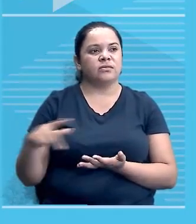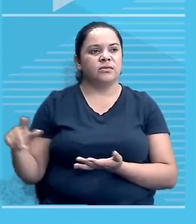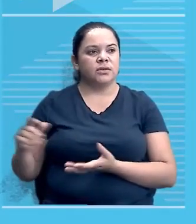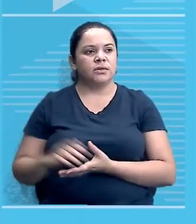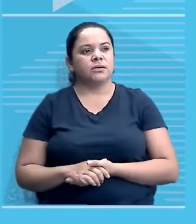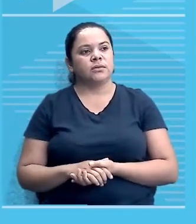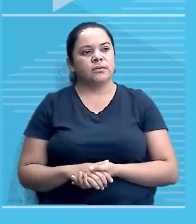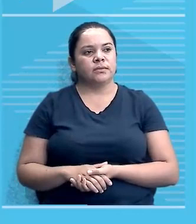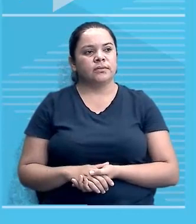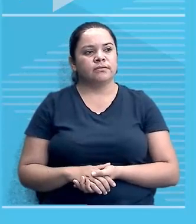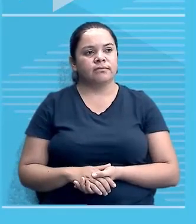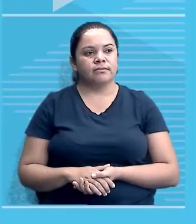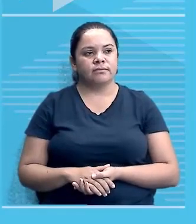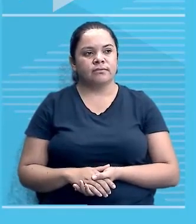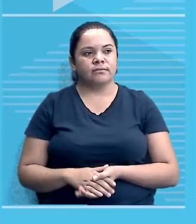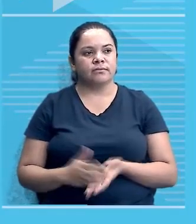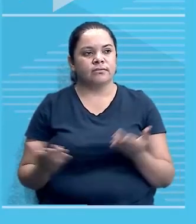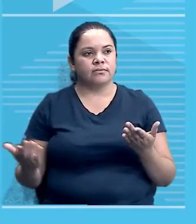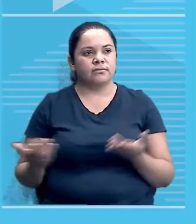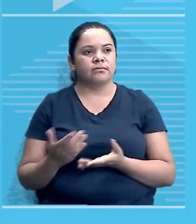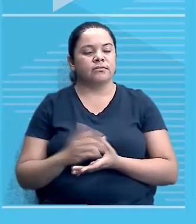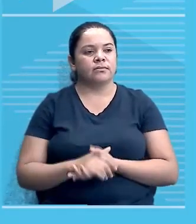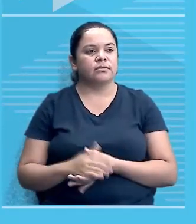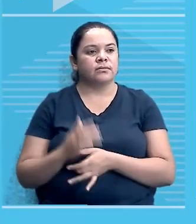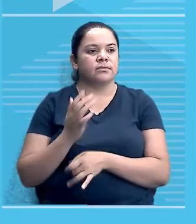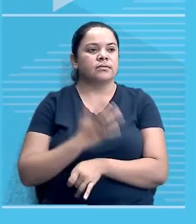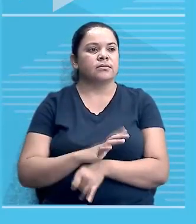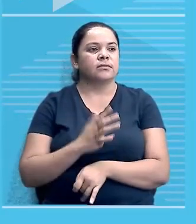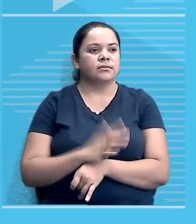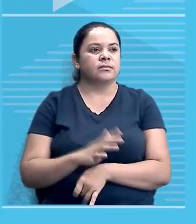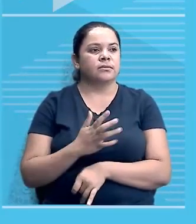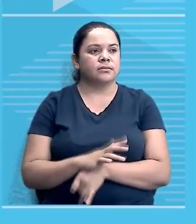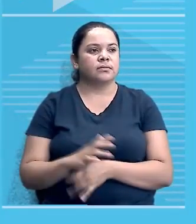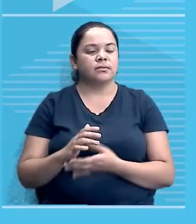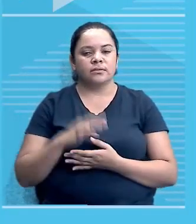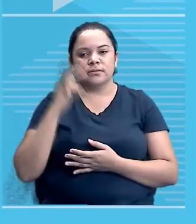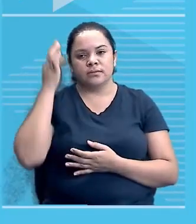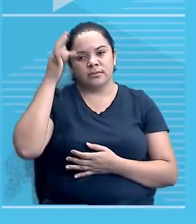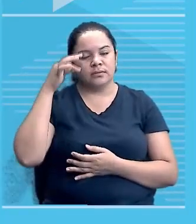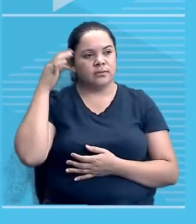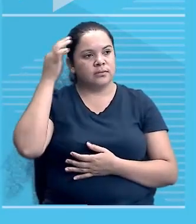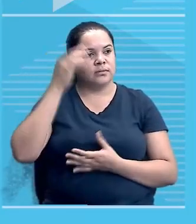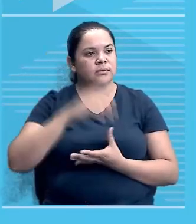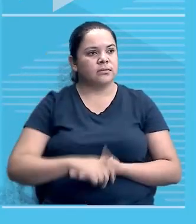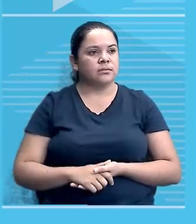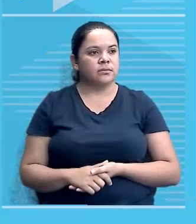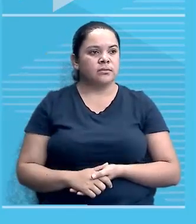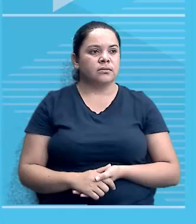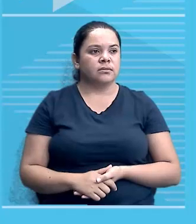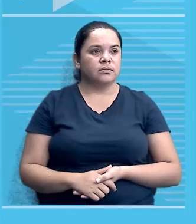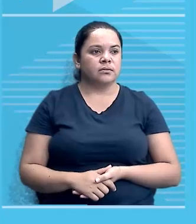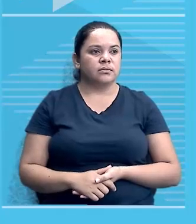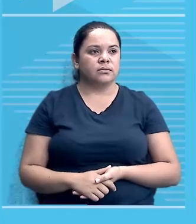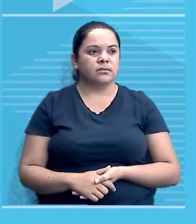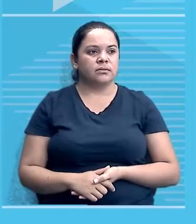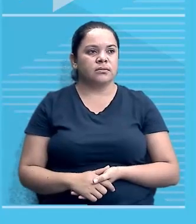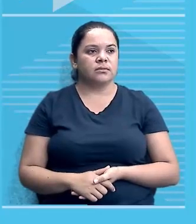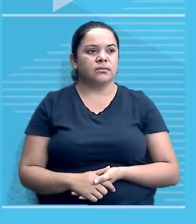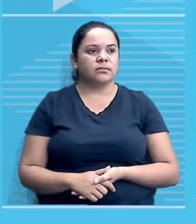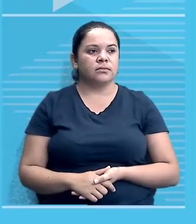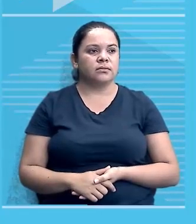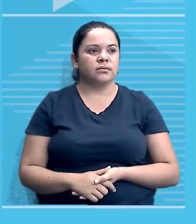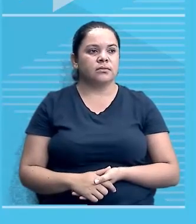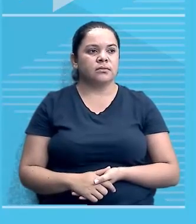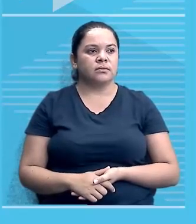Vamos para as questões? Vamos colocar em prática toda essa teoria. O que diz esse enunciado? Novos